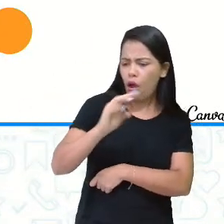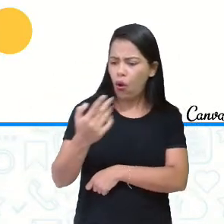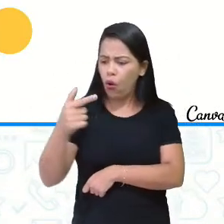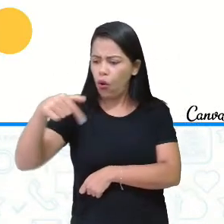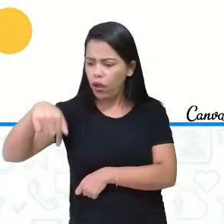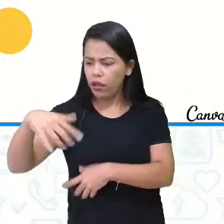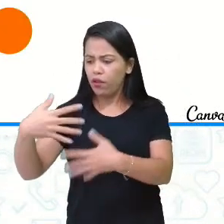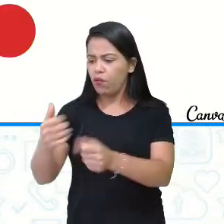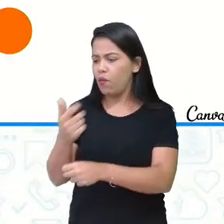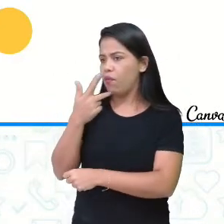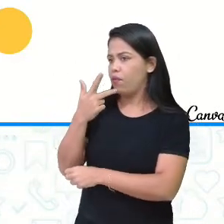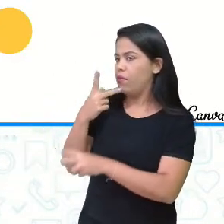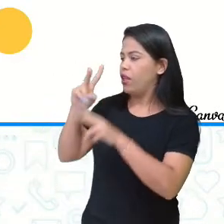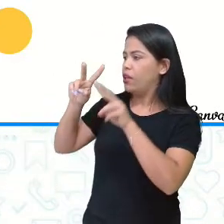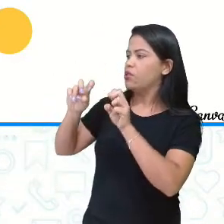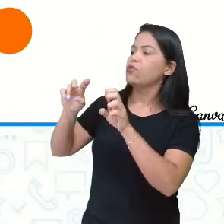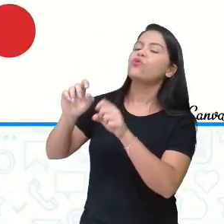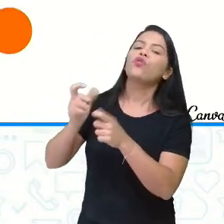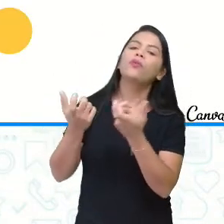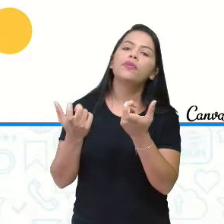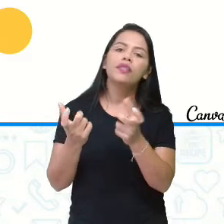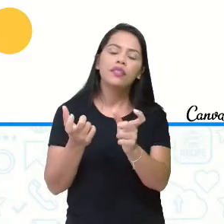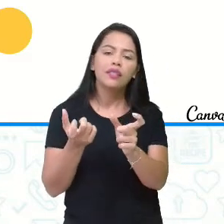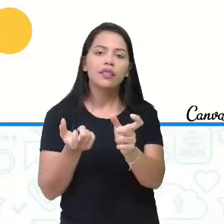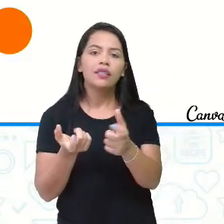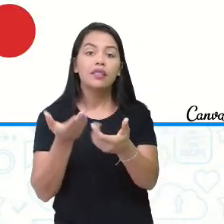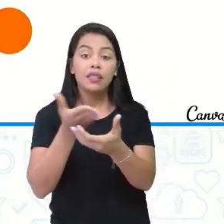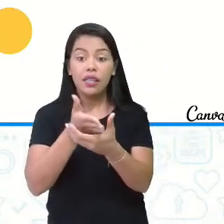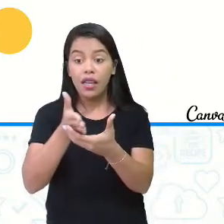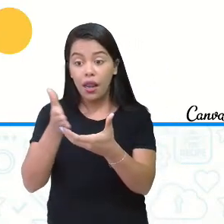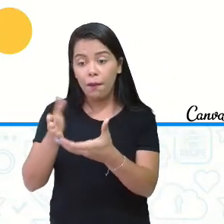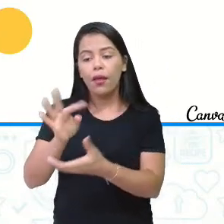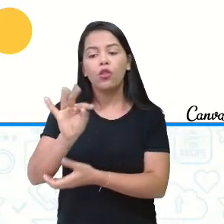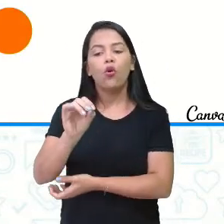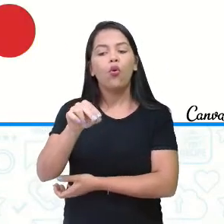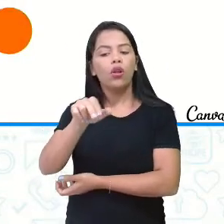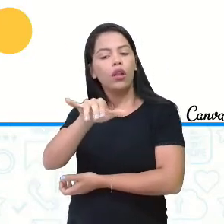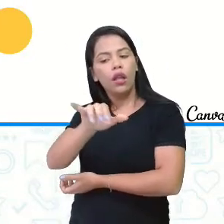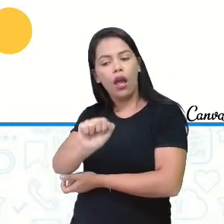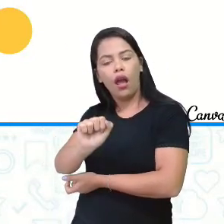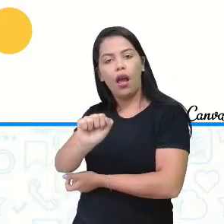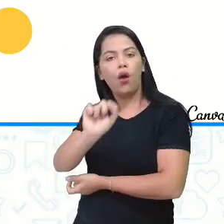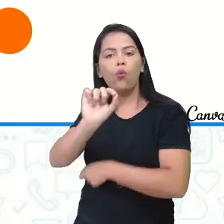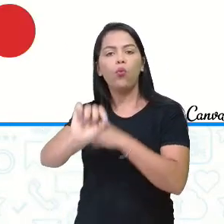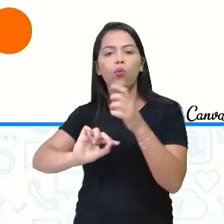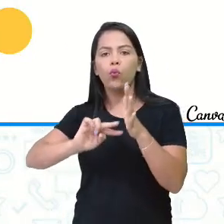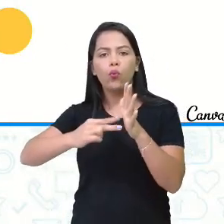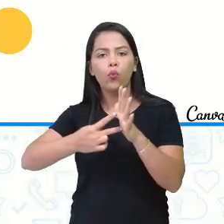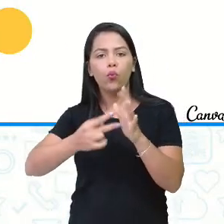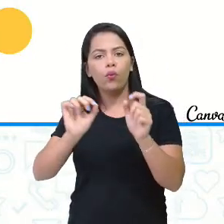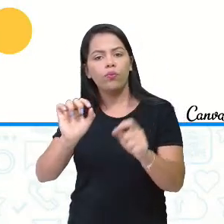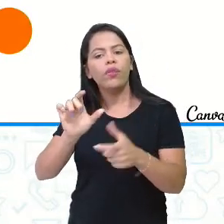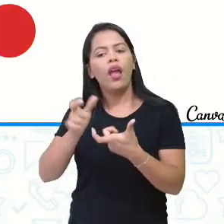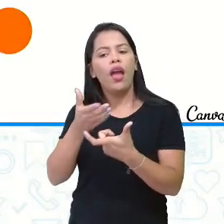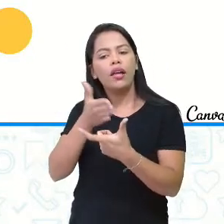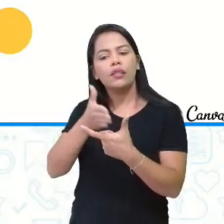tônica, né, professora? Vamos relembrar que a gente já estudou isso, né? Pois sim. Então, sílaba tônica, pessoal, é aquela sílaba mais forte,